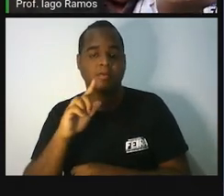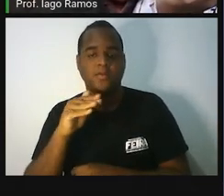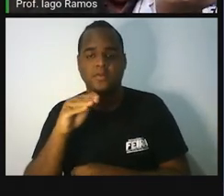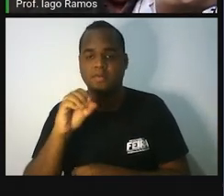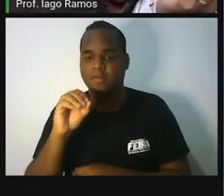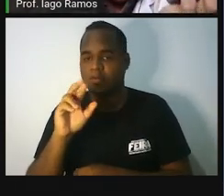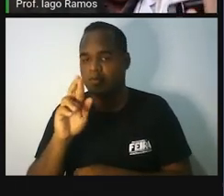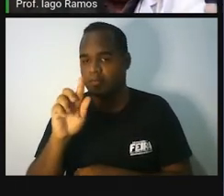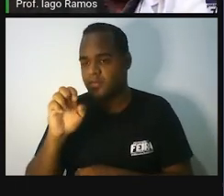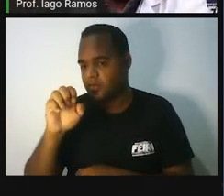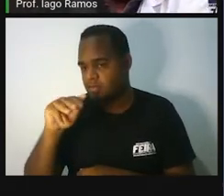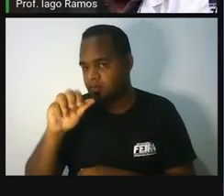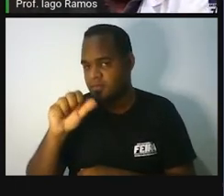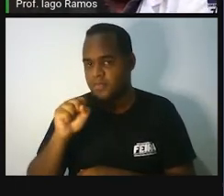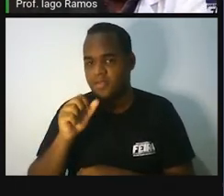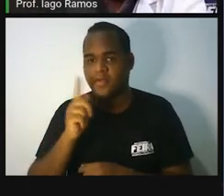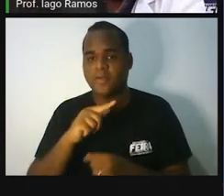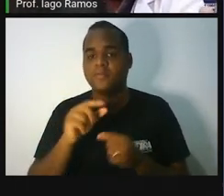vai acontecer isso, ó.